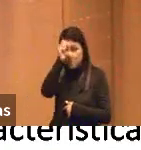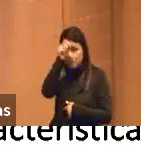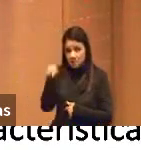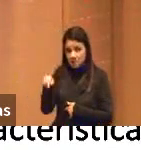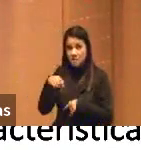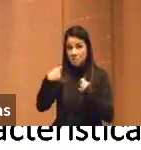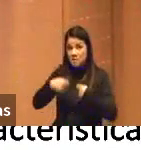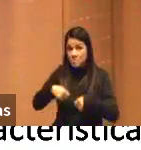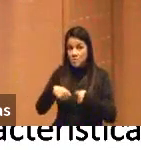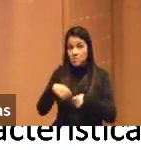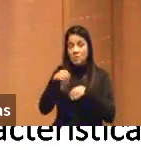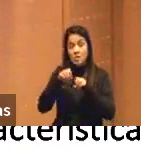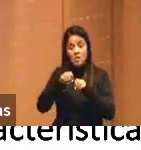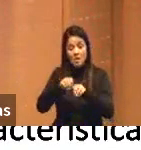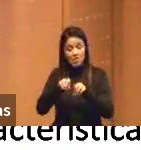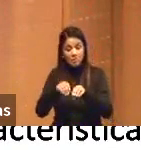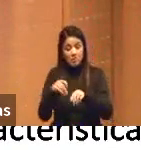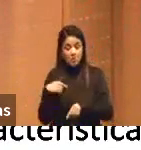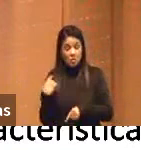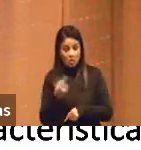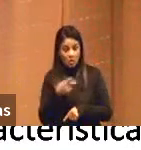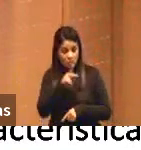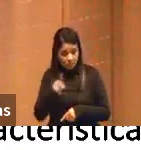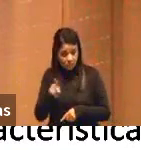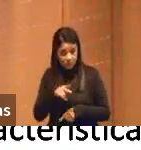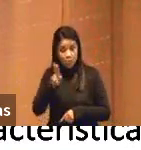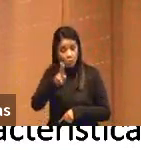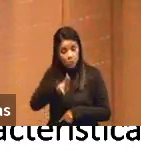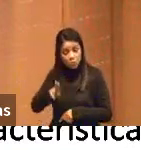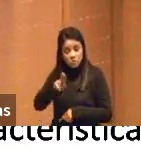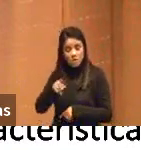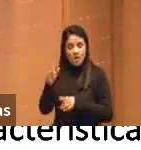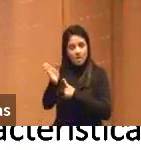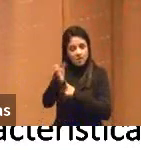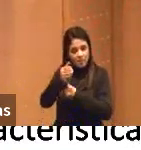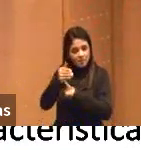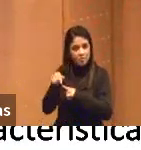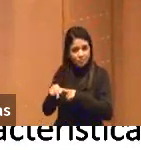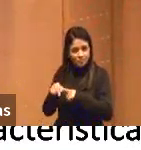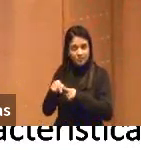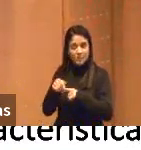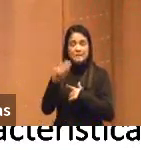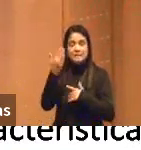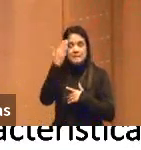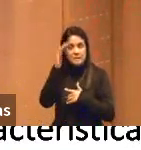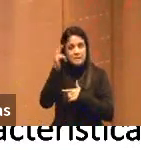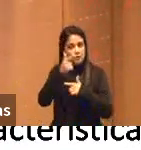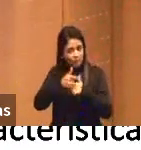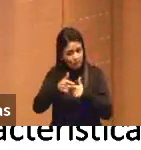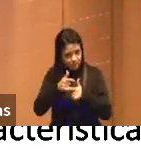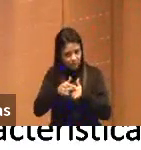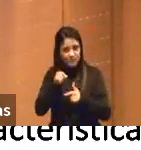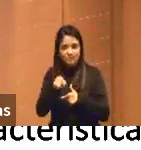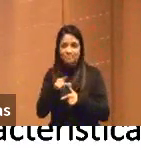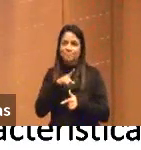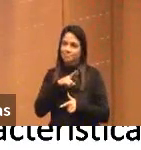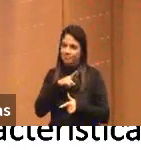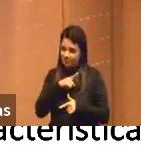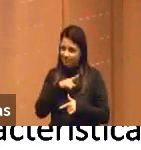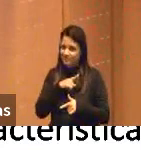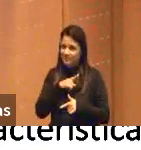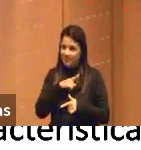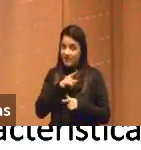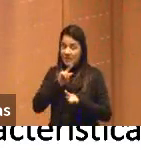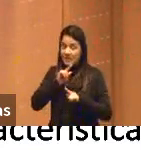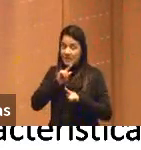nossa, como professores, aprendermos a usar essa tecnologia, entendendo essas questões todas que ele tem e